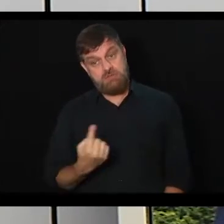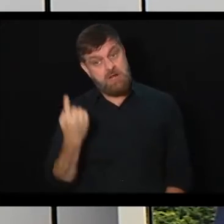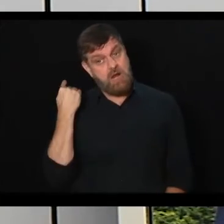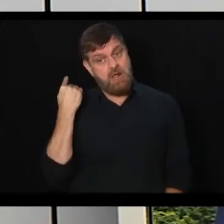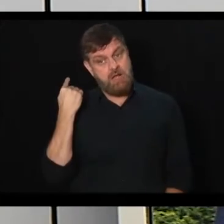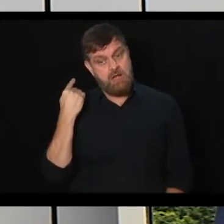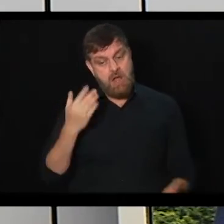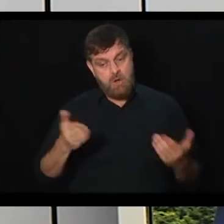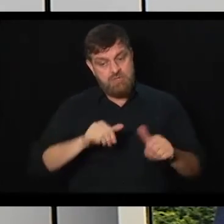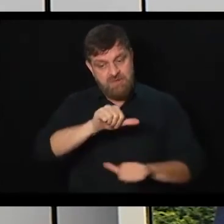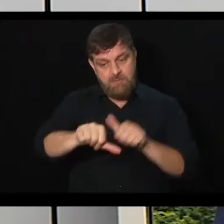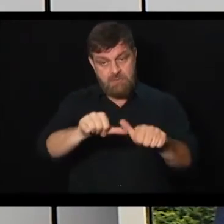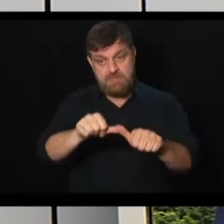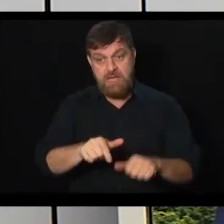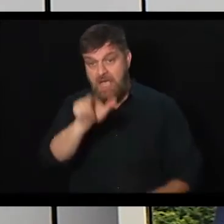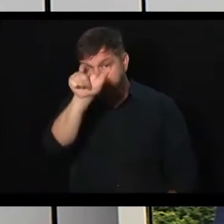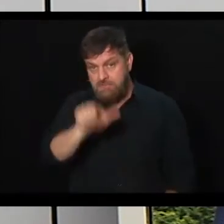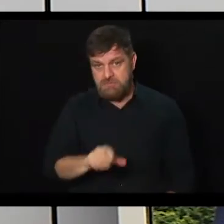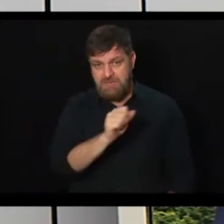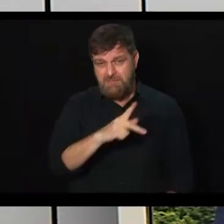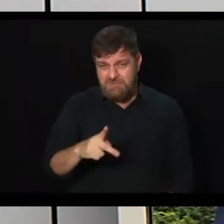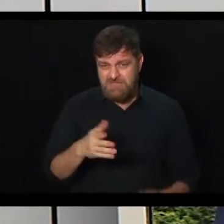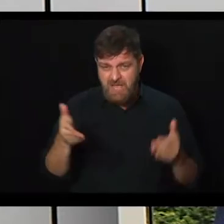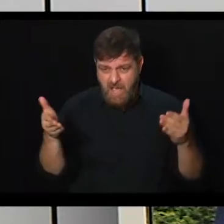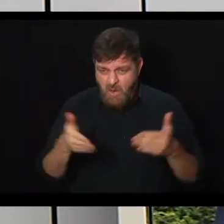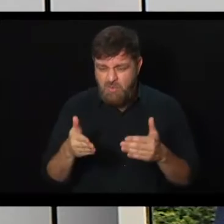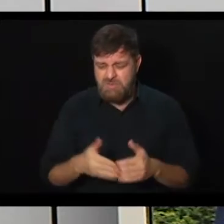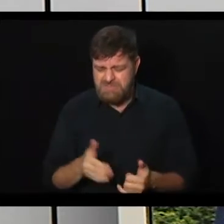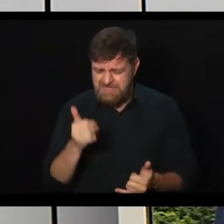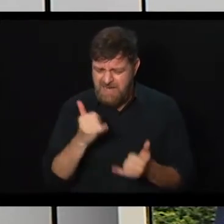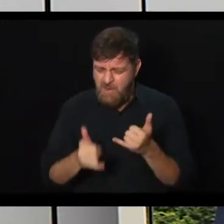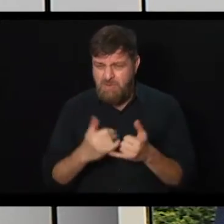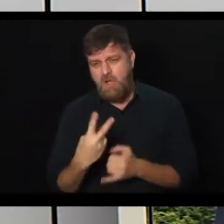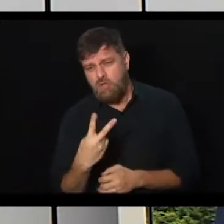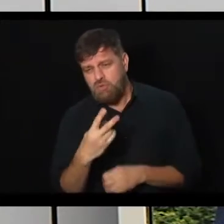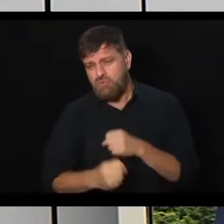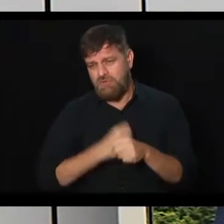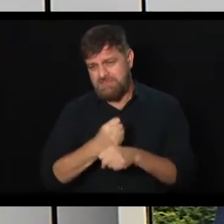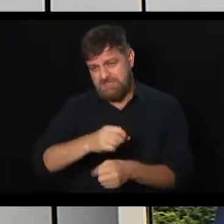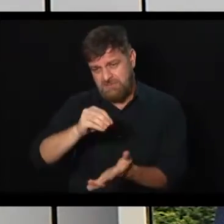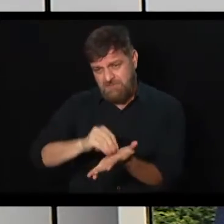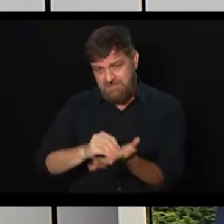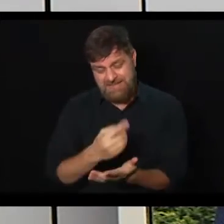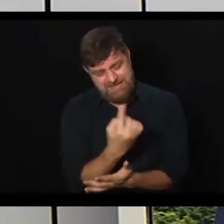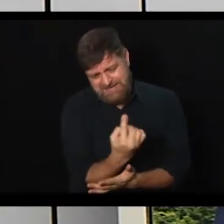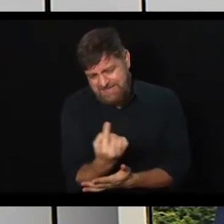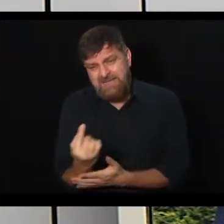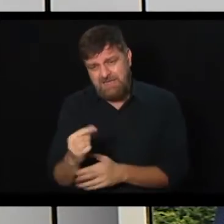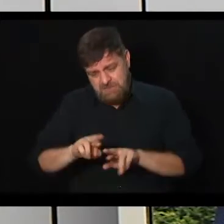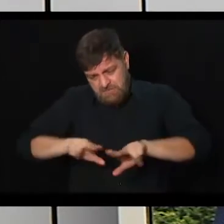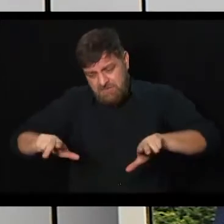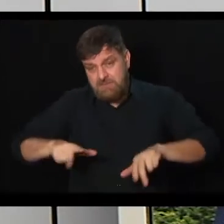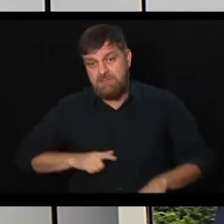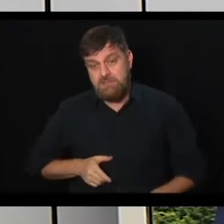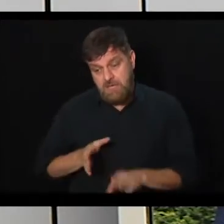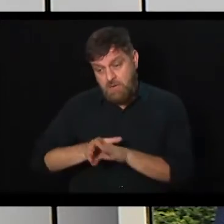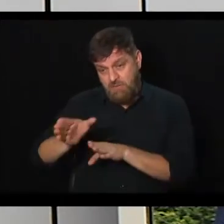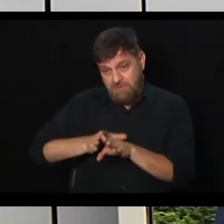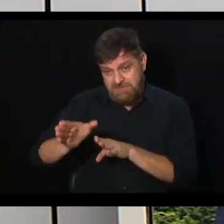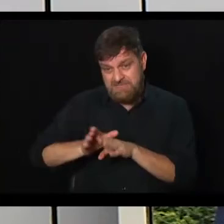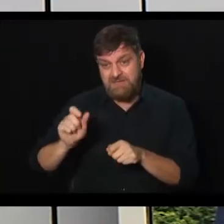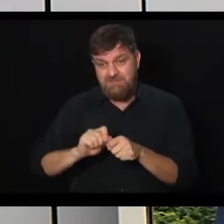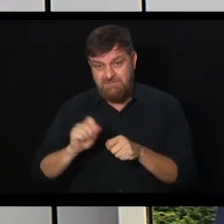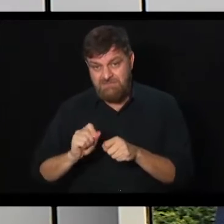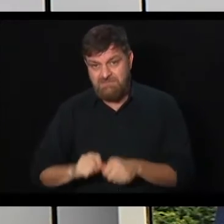Para aquele que está se aposentando, principalmente para quem está nos últimos dois anos, lógico que tem que ver caso a caso, mas eu acredito que vale a pena fazer aquela